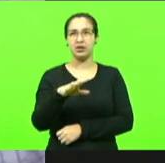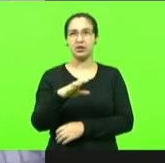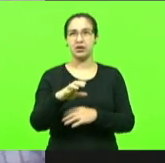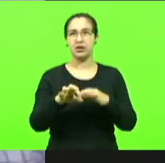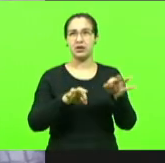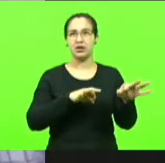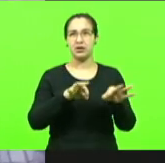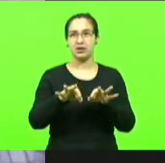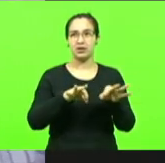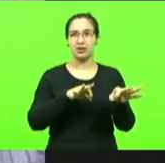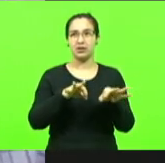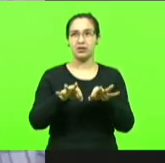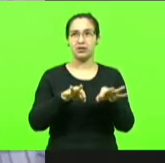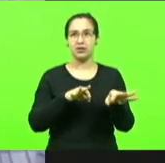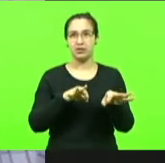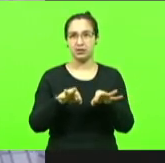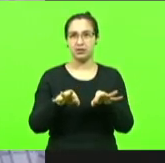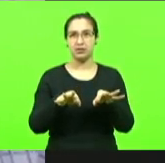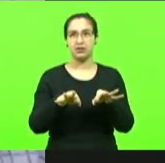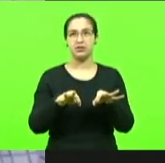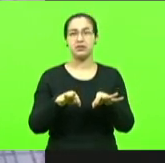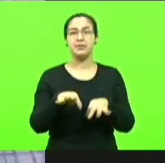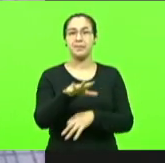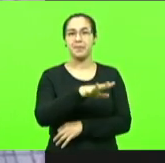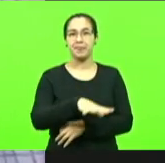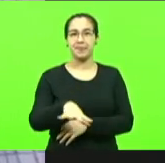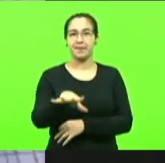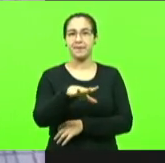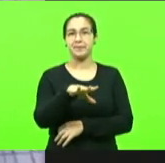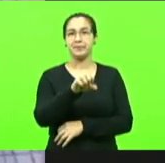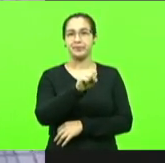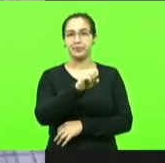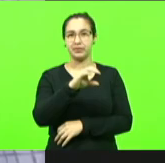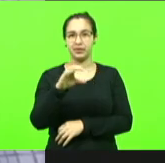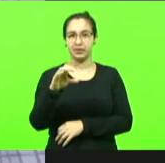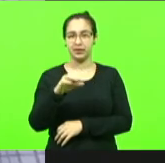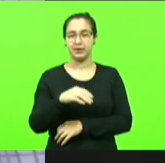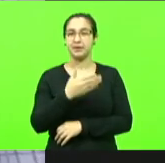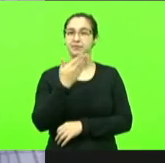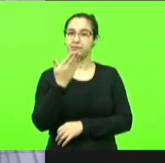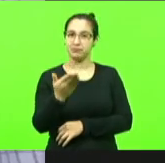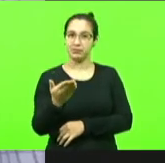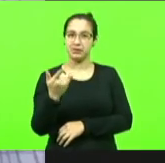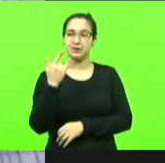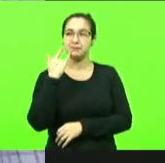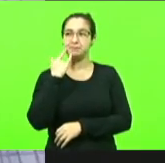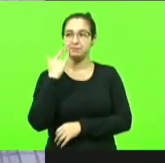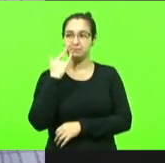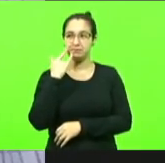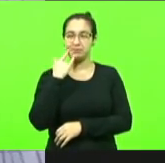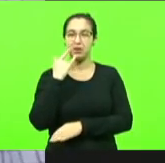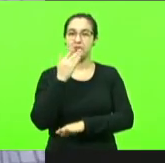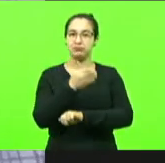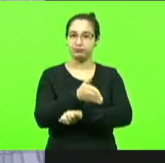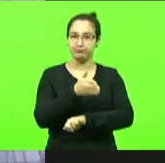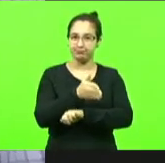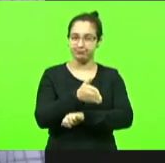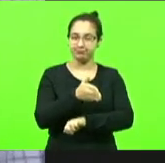onde também deputado Mauro vossa excelência participou